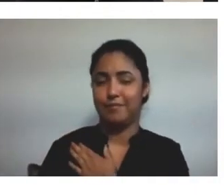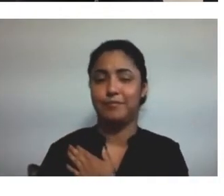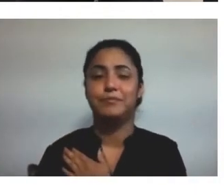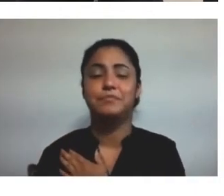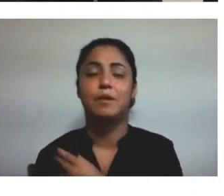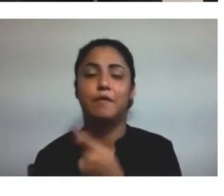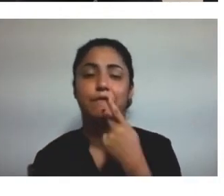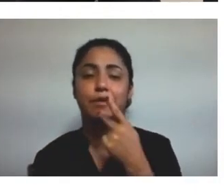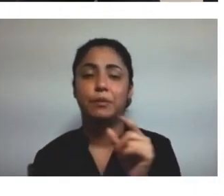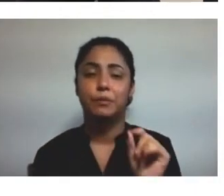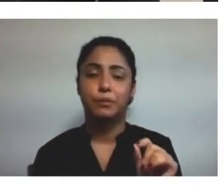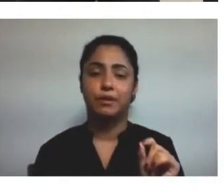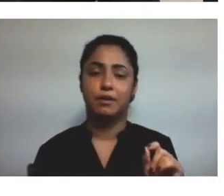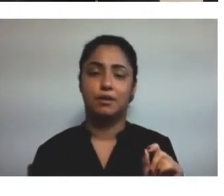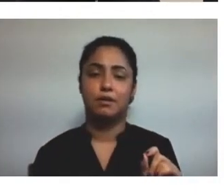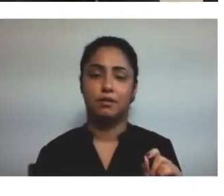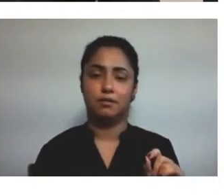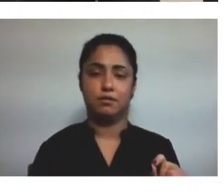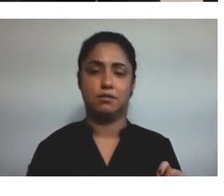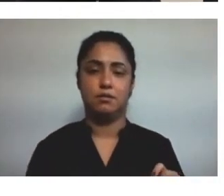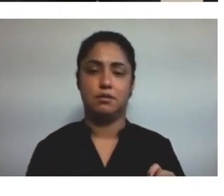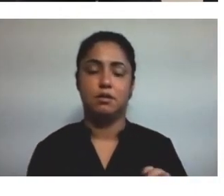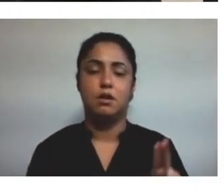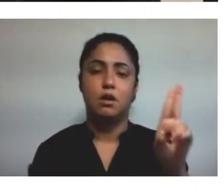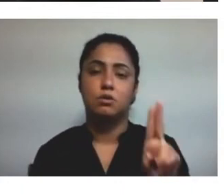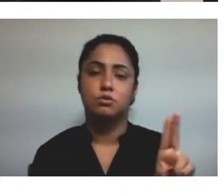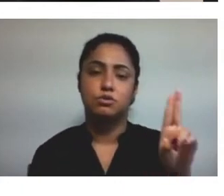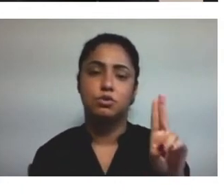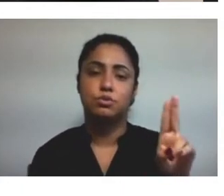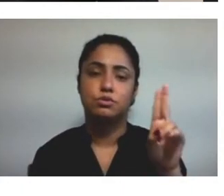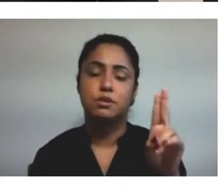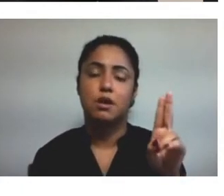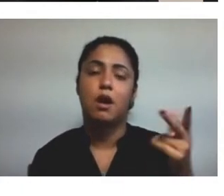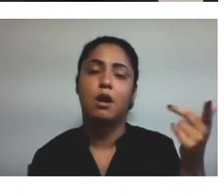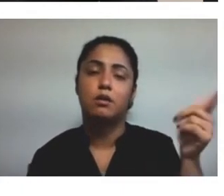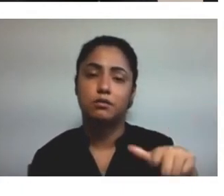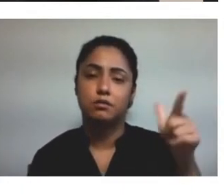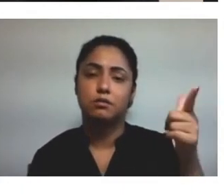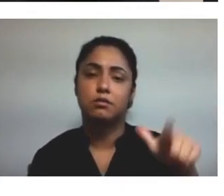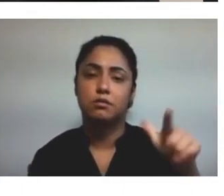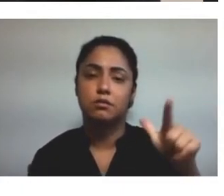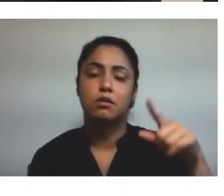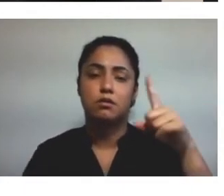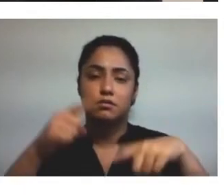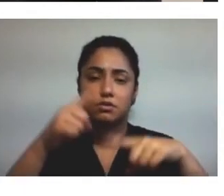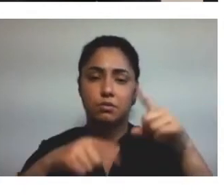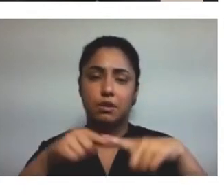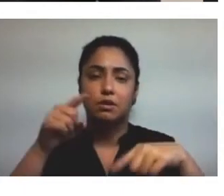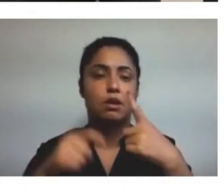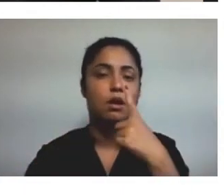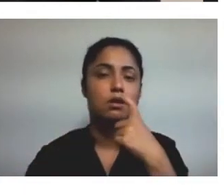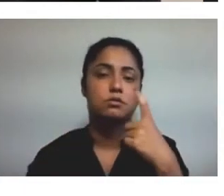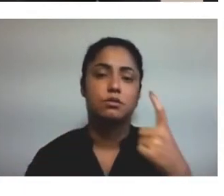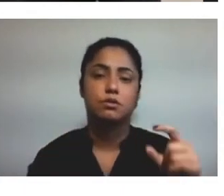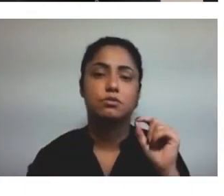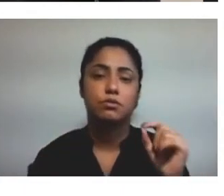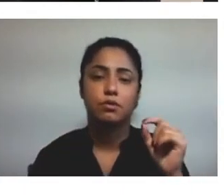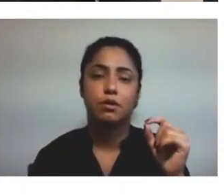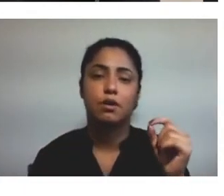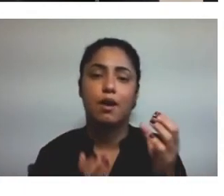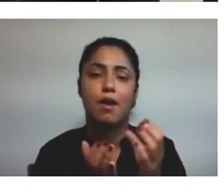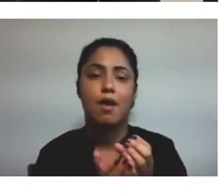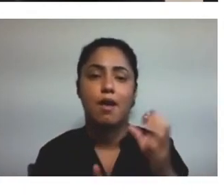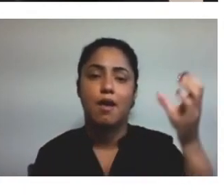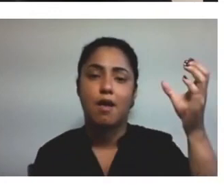de utilizar mais meios, assim, de reutilização, né? De materiais descartados, que foram as garrafas PET, né?